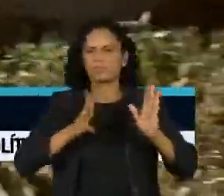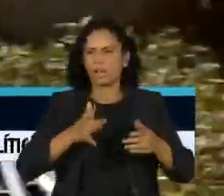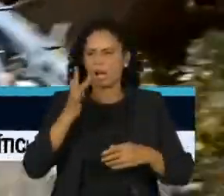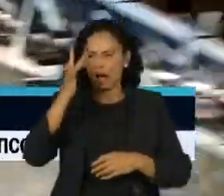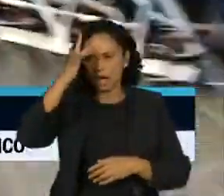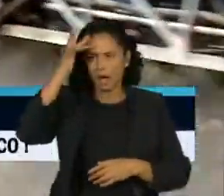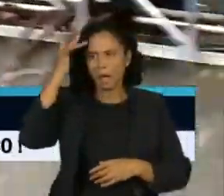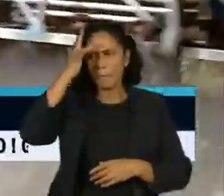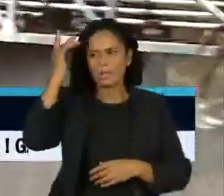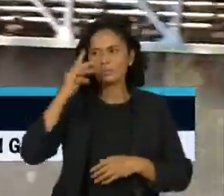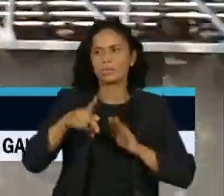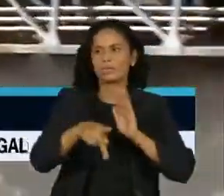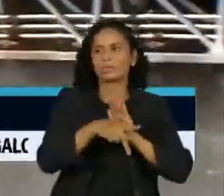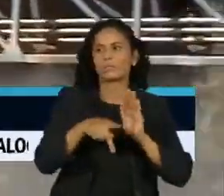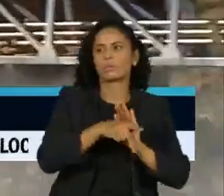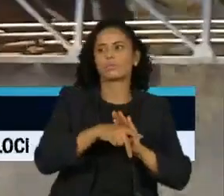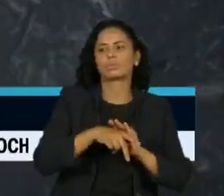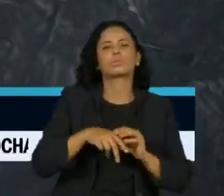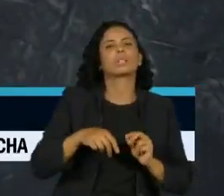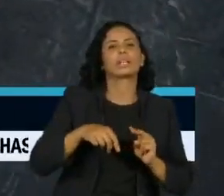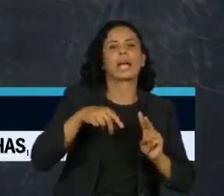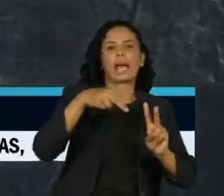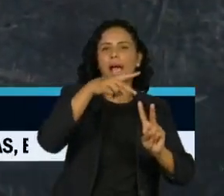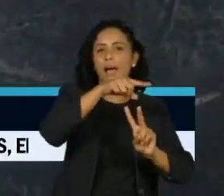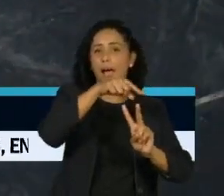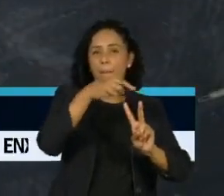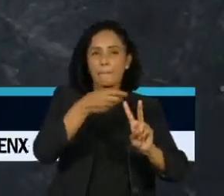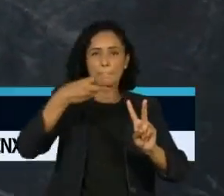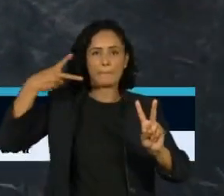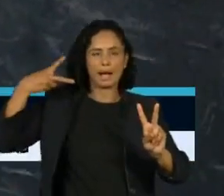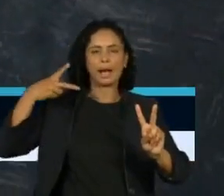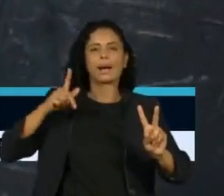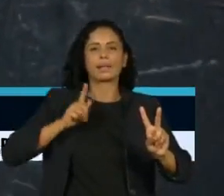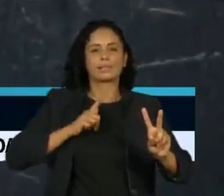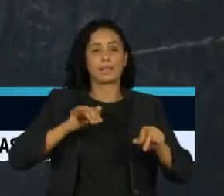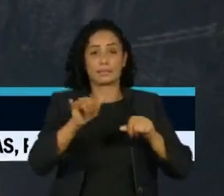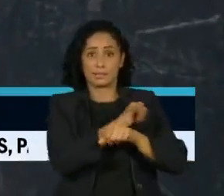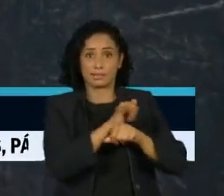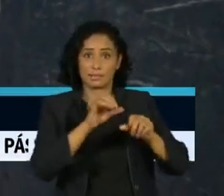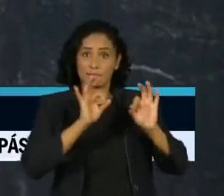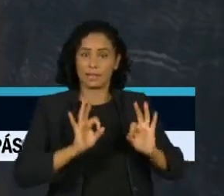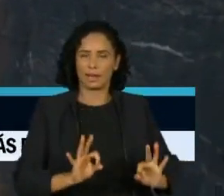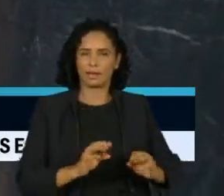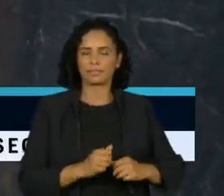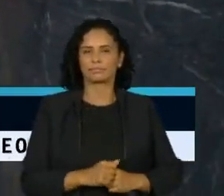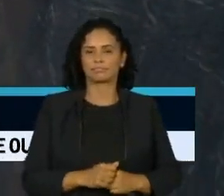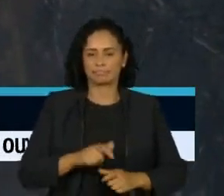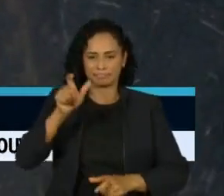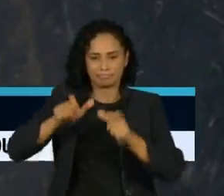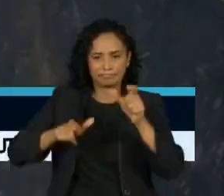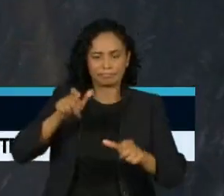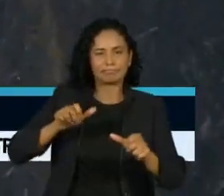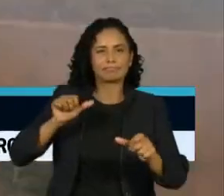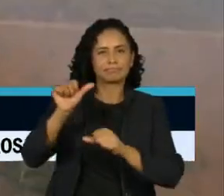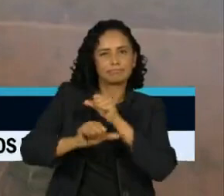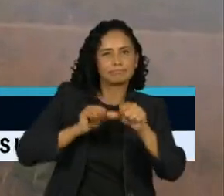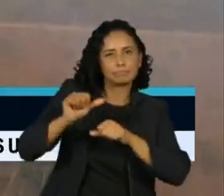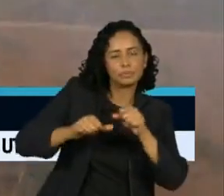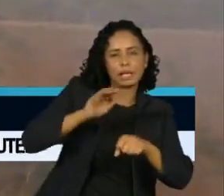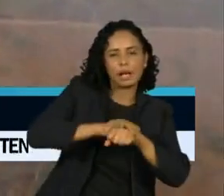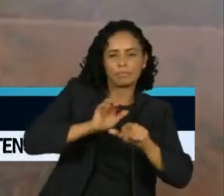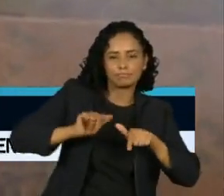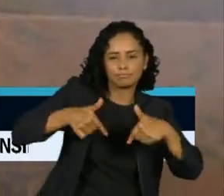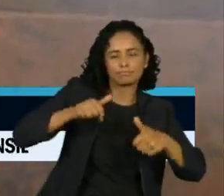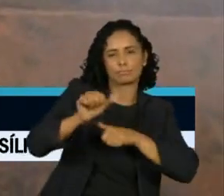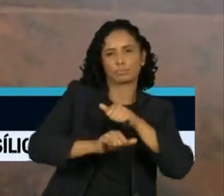são favoráveis a essas pautas. Mudar as pessoas para mudar as estruturas e as ações. O